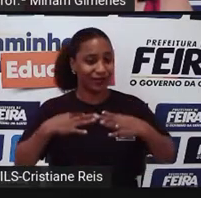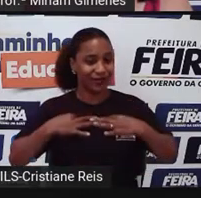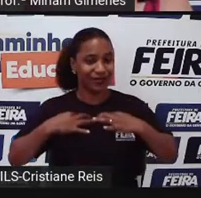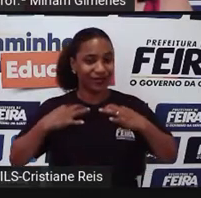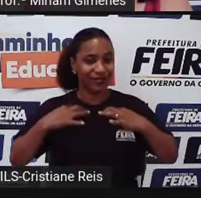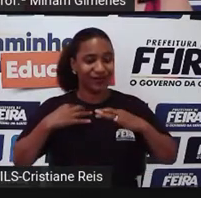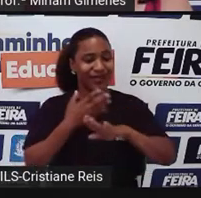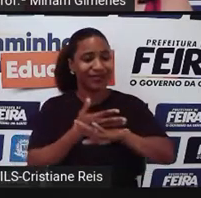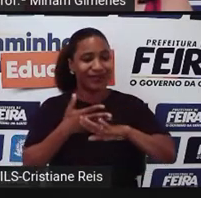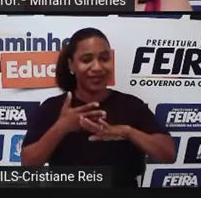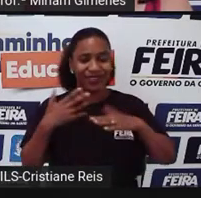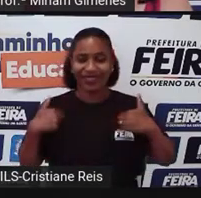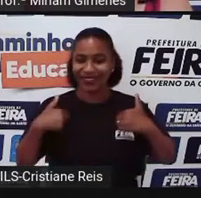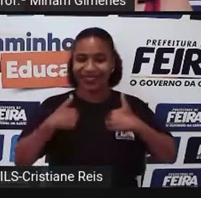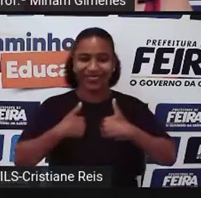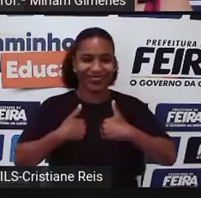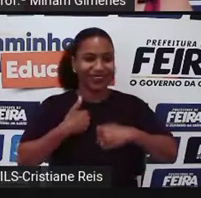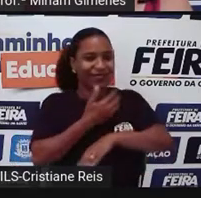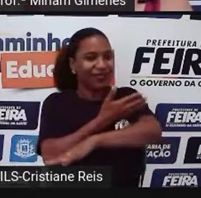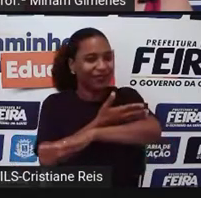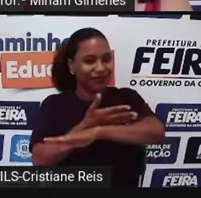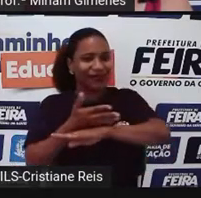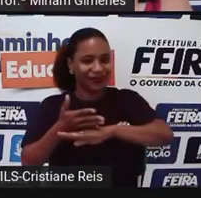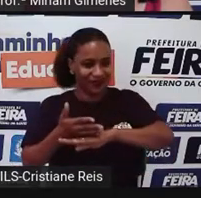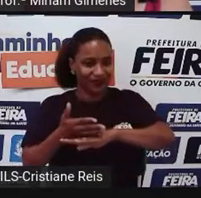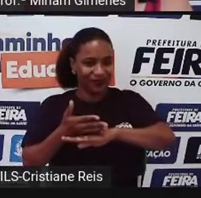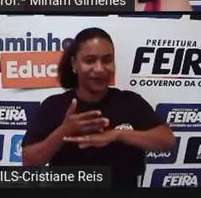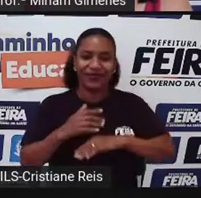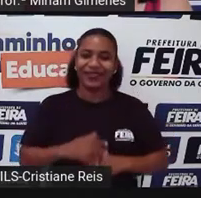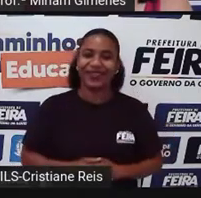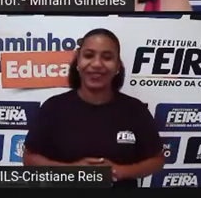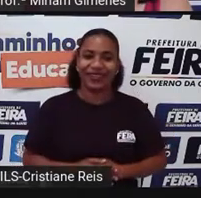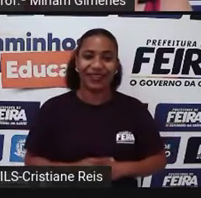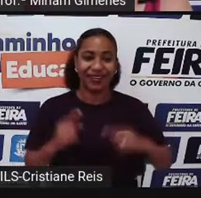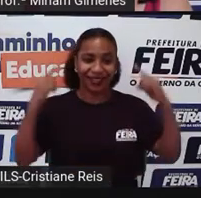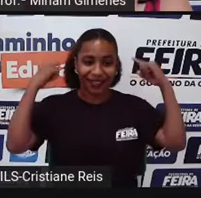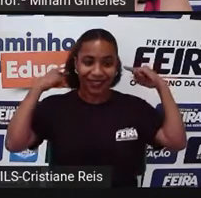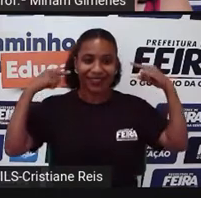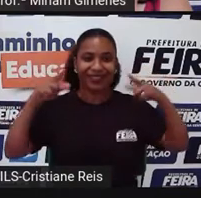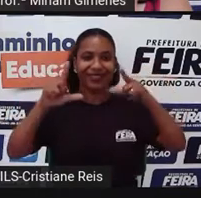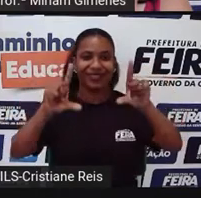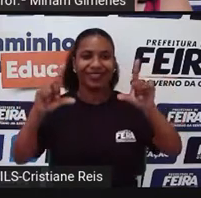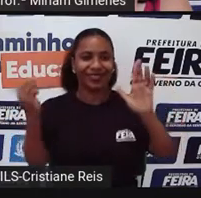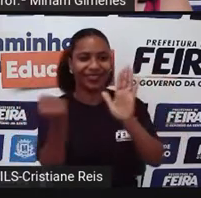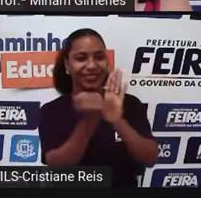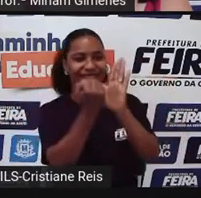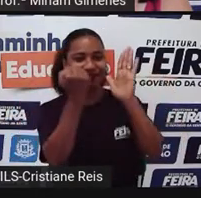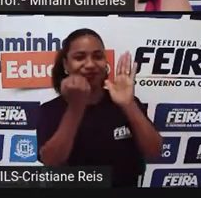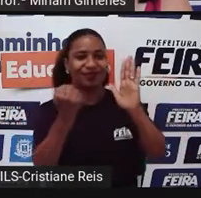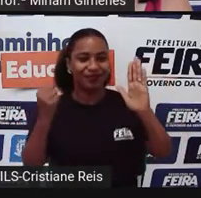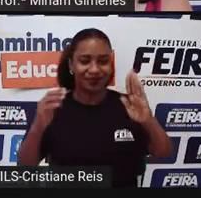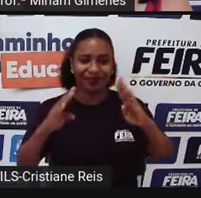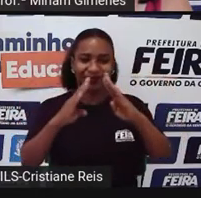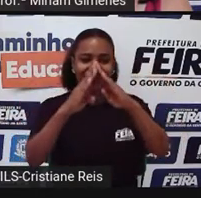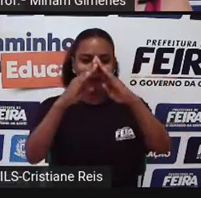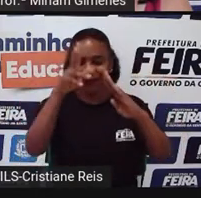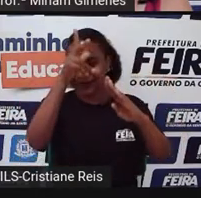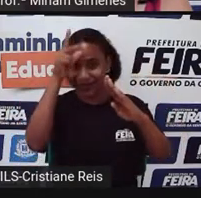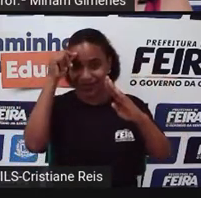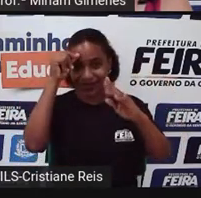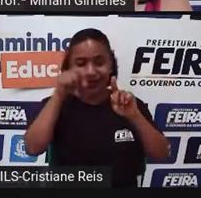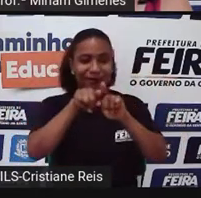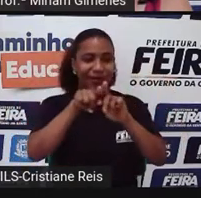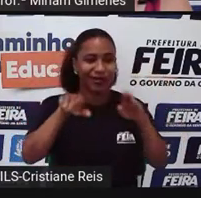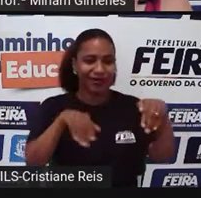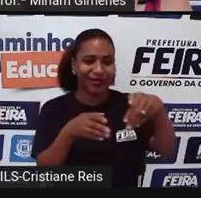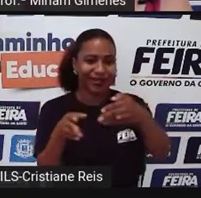camisa branca e por cima dessa camisa um jaleco, também branco atrás de mim aqui tem um painel com a logomarca da prefeitura e do Caminhos